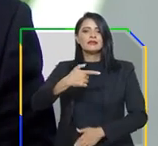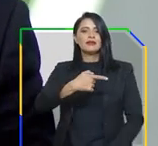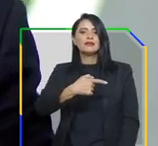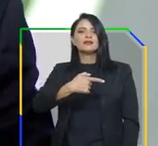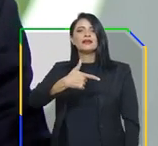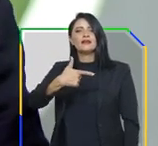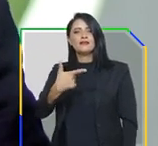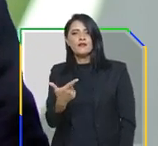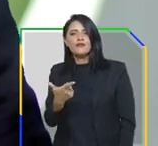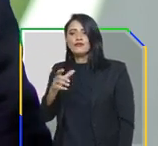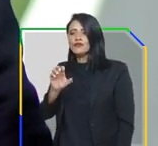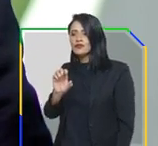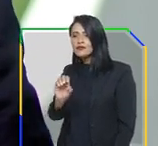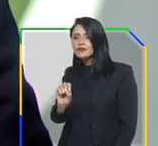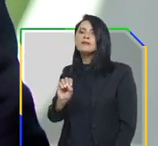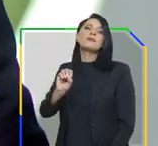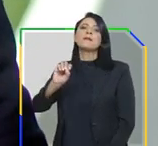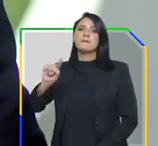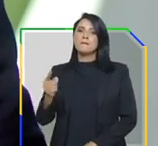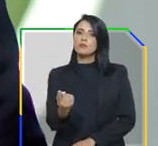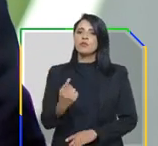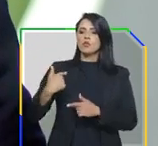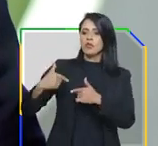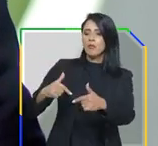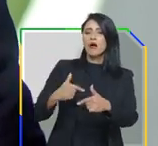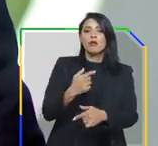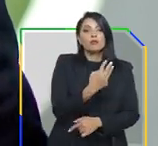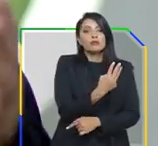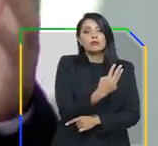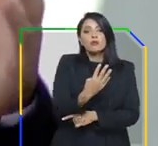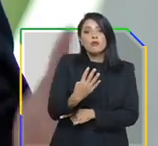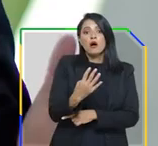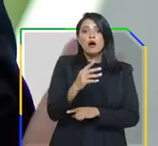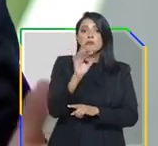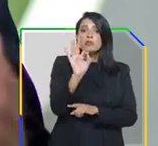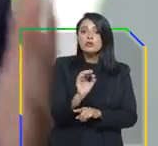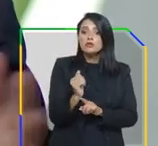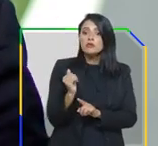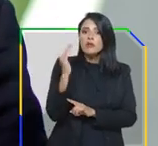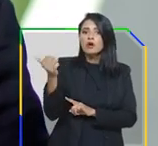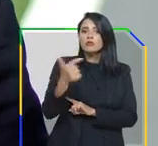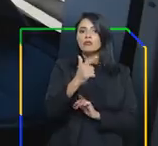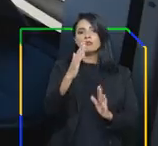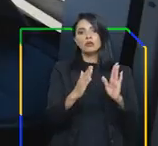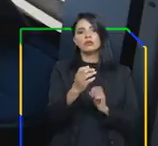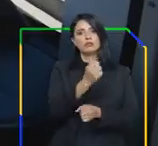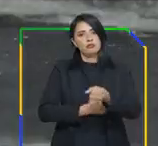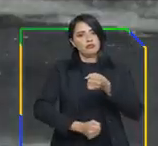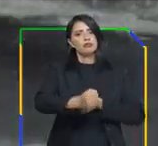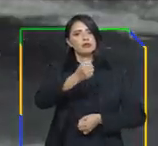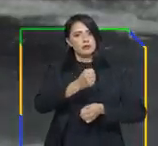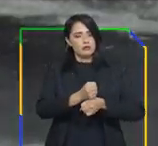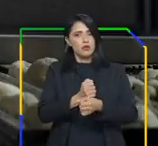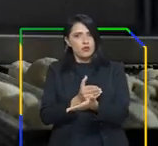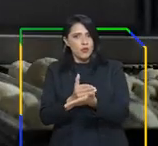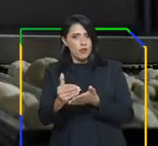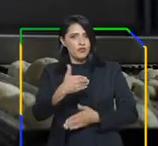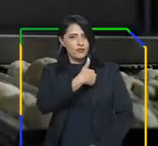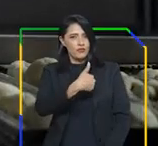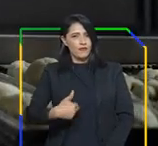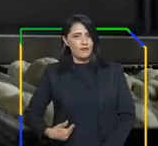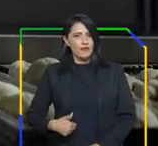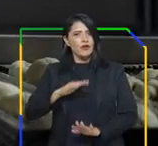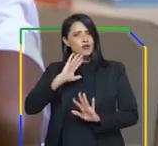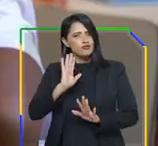mil empregos, 34% a mais do que no mesmo período do ano passado. Desde o início do nosso governo,